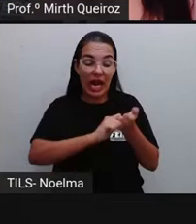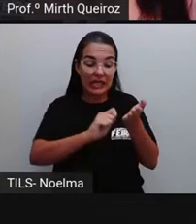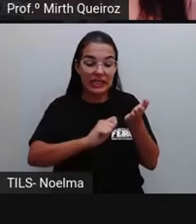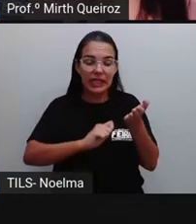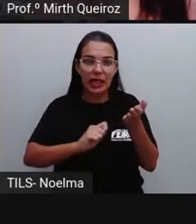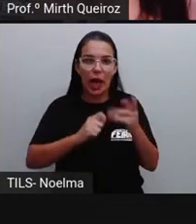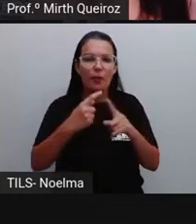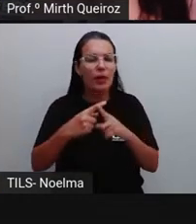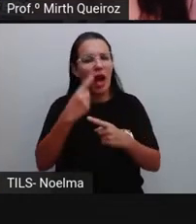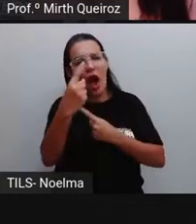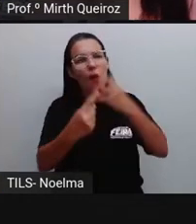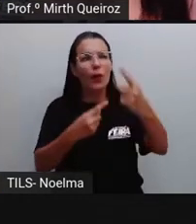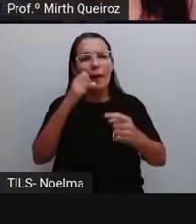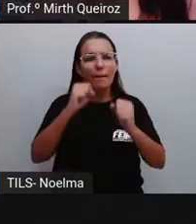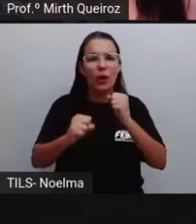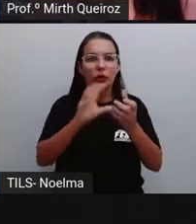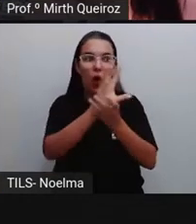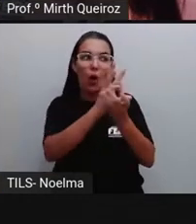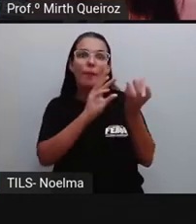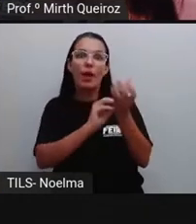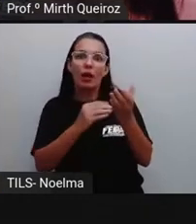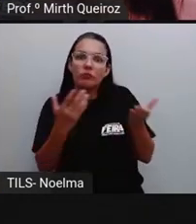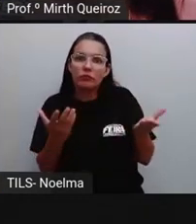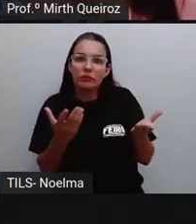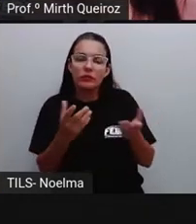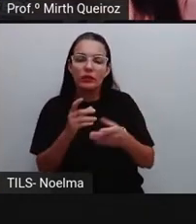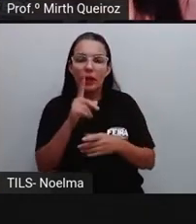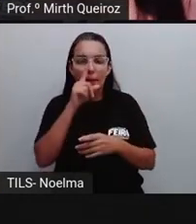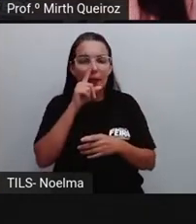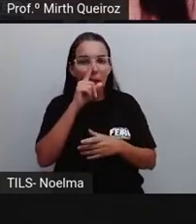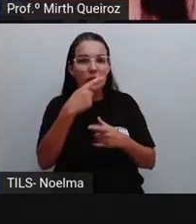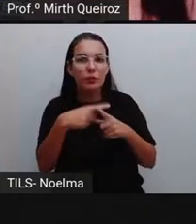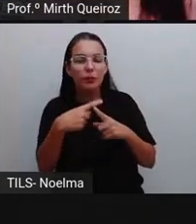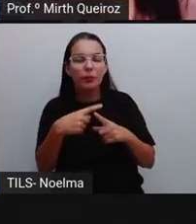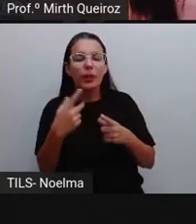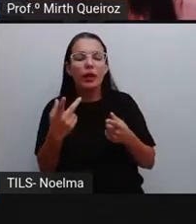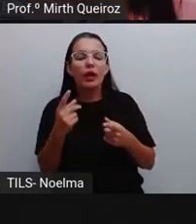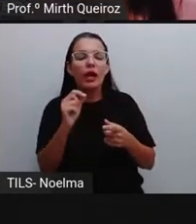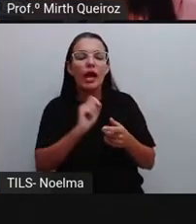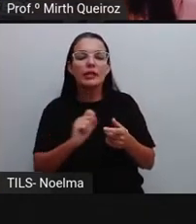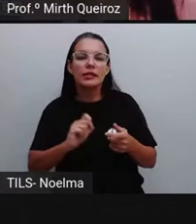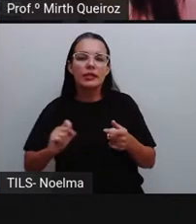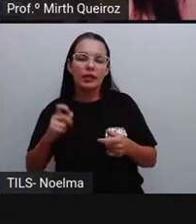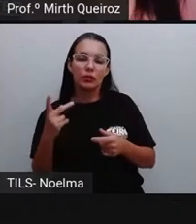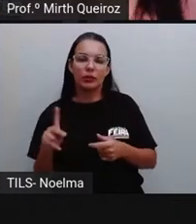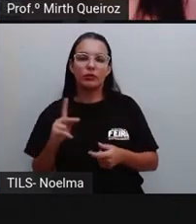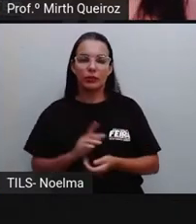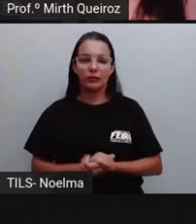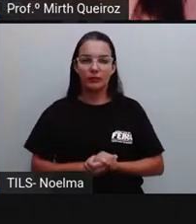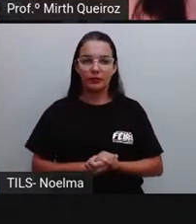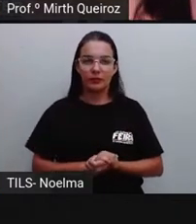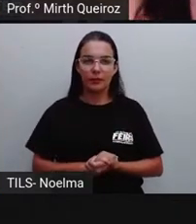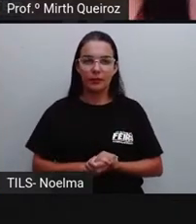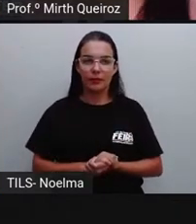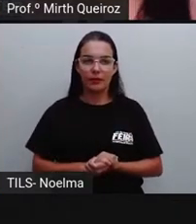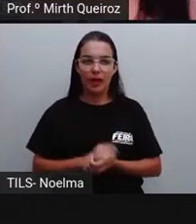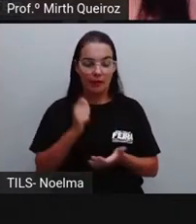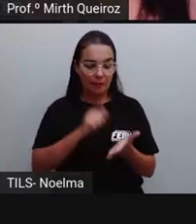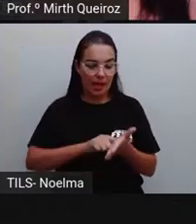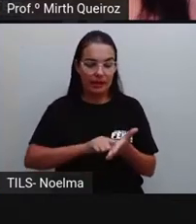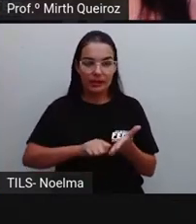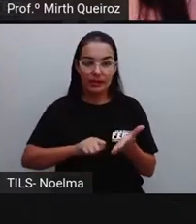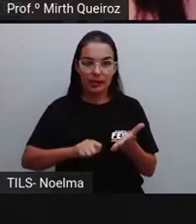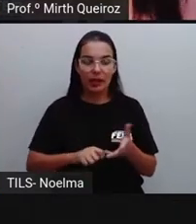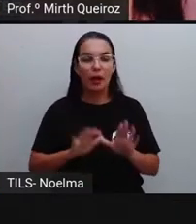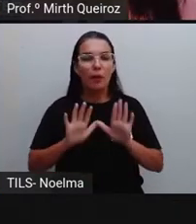copiar, enviar para alguém, sendo que tem a assinatura da própria pessoa ali. Então, geralmente, em vestibulares, não. Mas uma carta que é